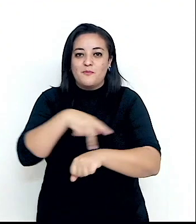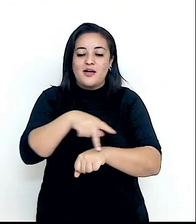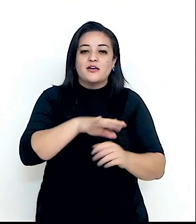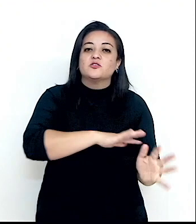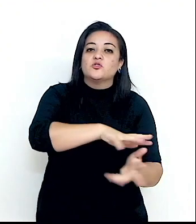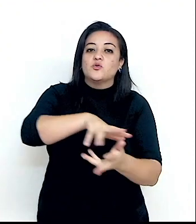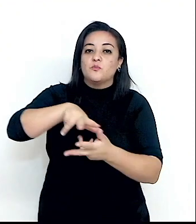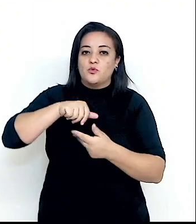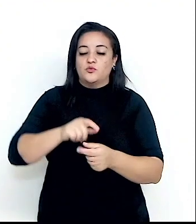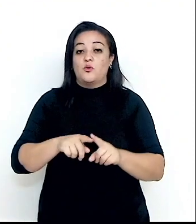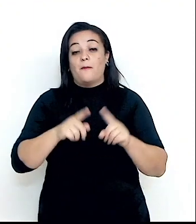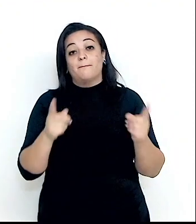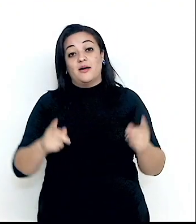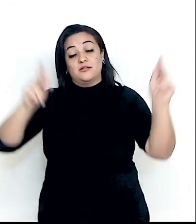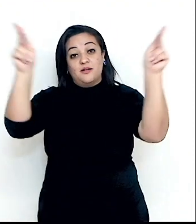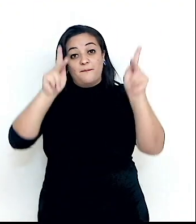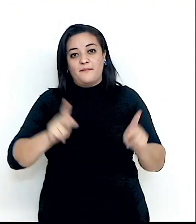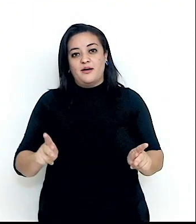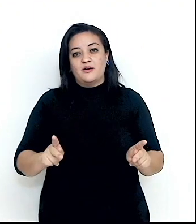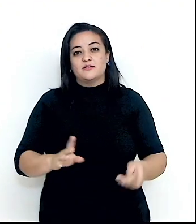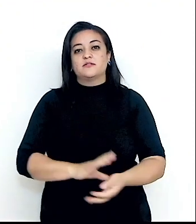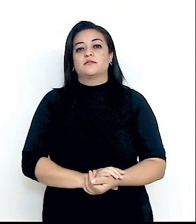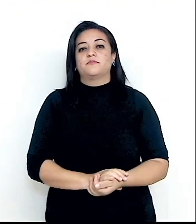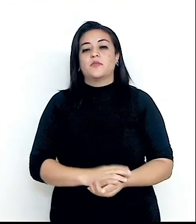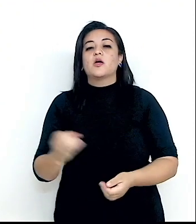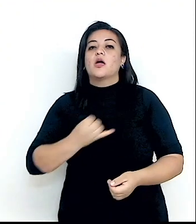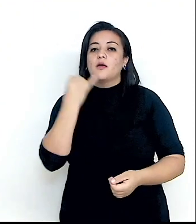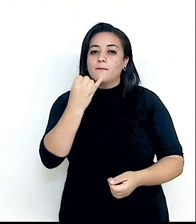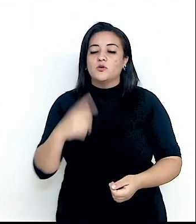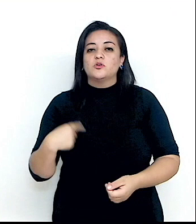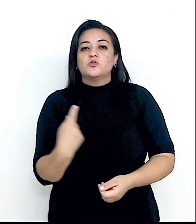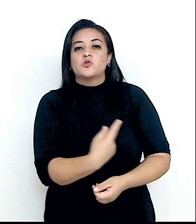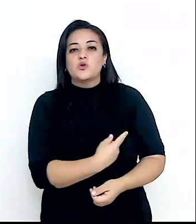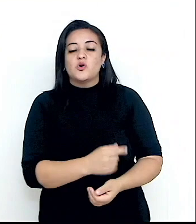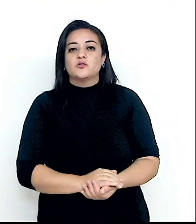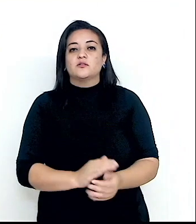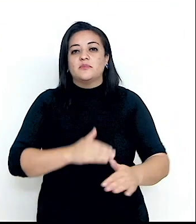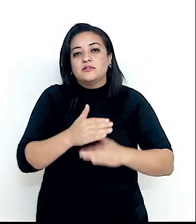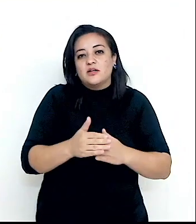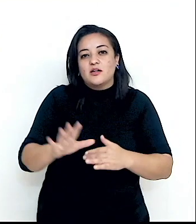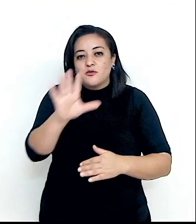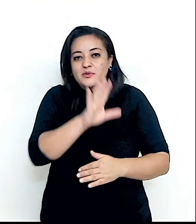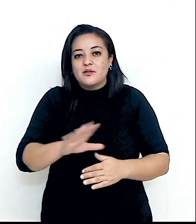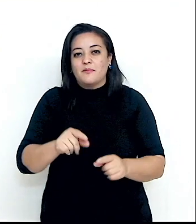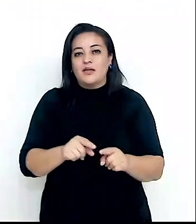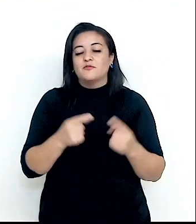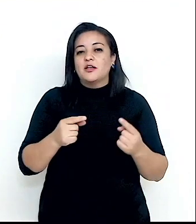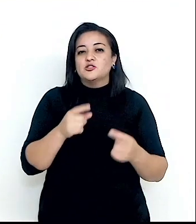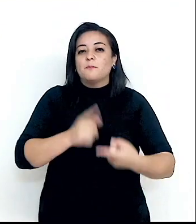Mas a paz, ela é importante nós, apesar de uma noção contra-intuitiva,